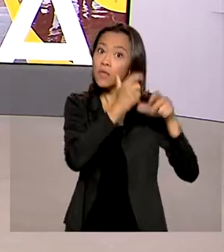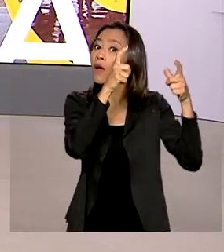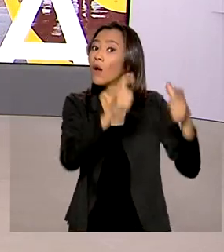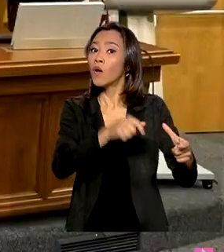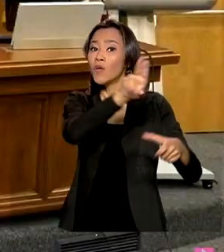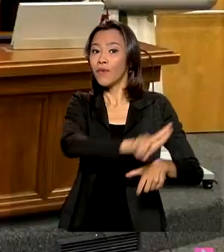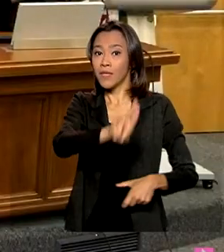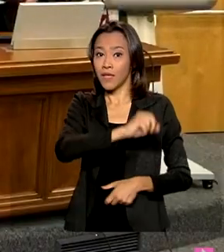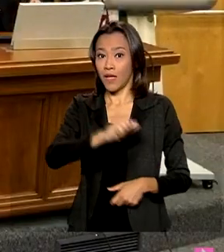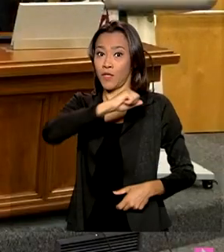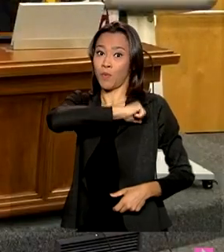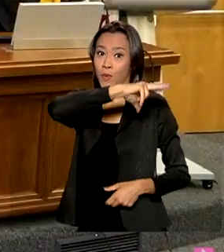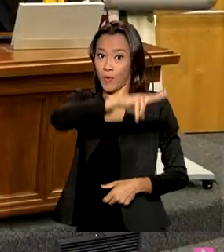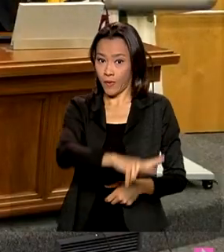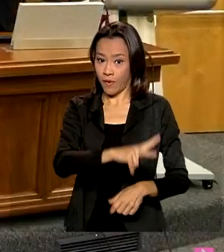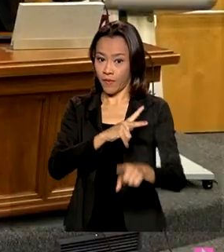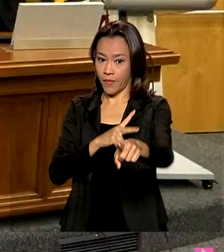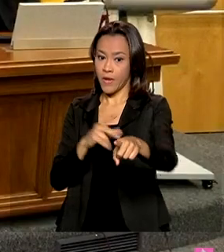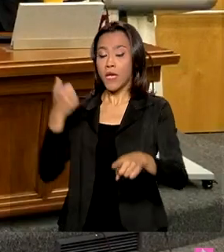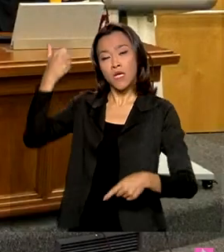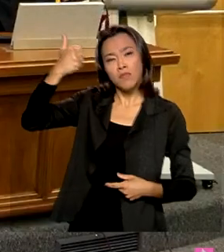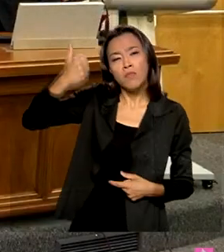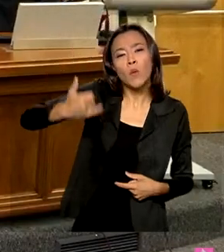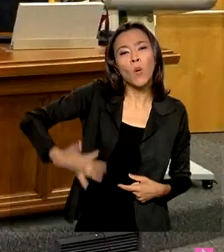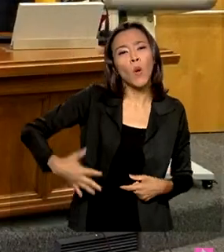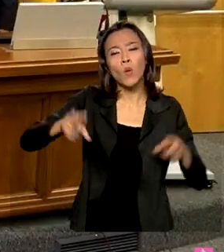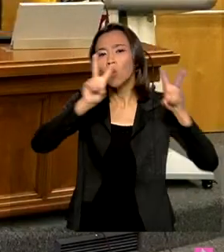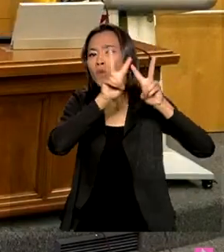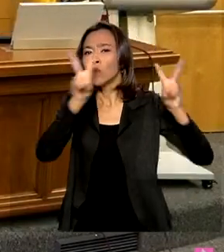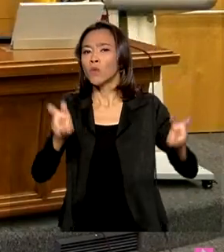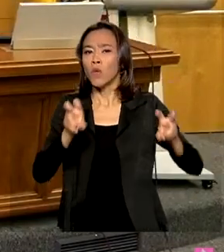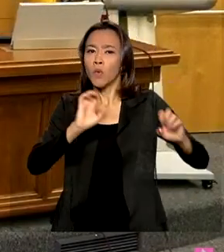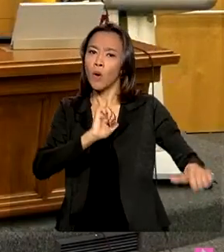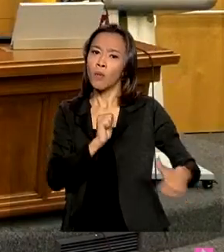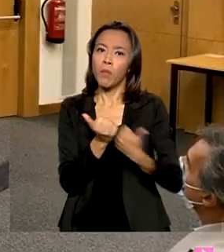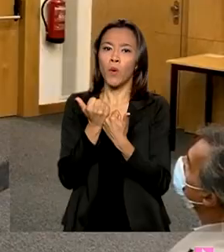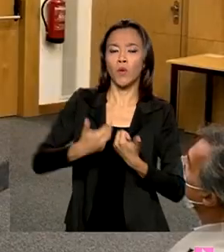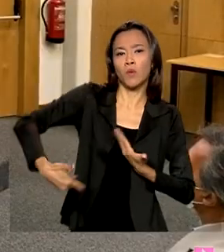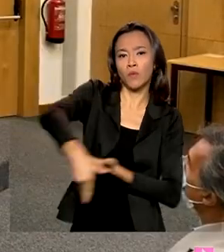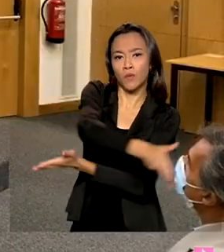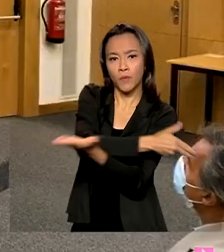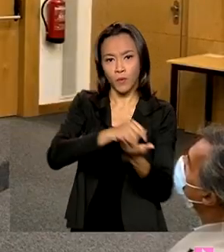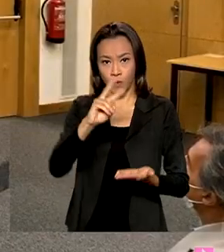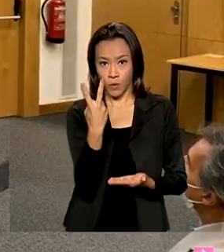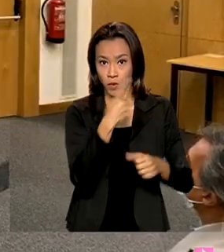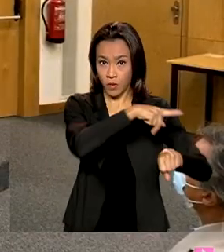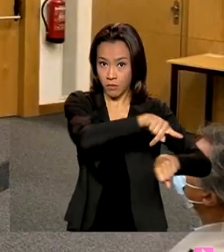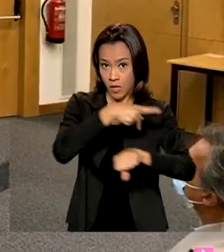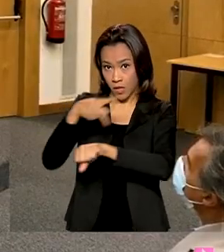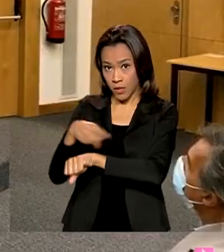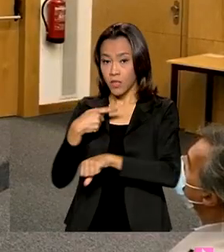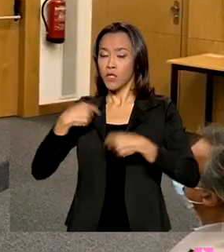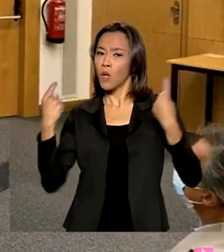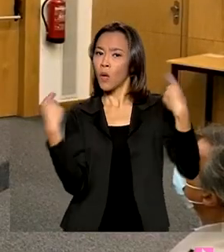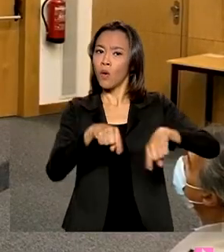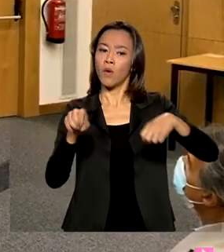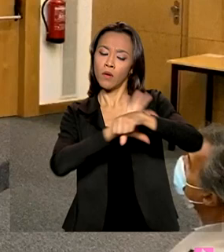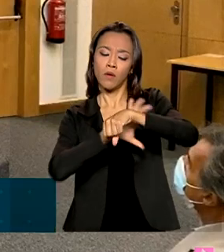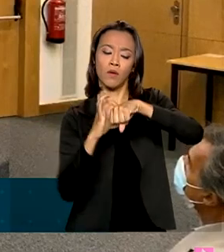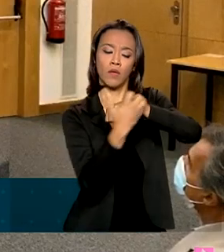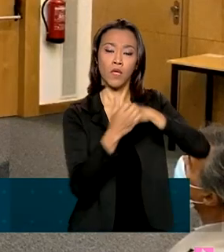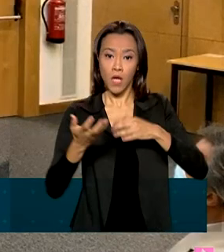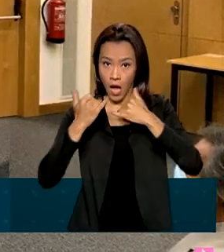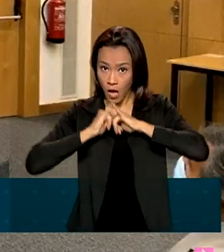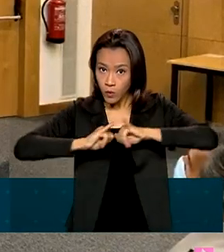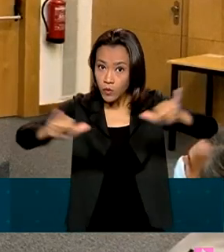Portugal. O ministro falou sobre os esforços conjuntos dos dois países no combate à Covid-19 e anunciou que o Brasil